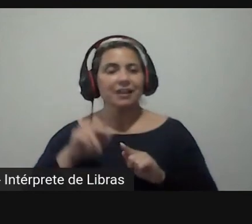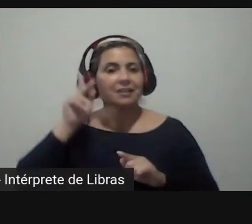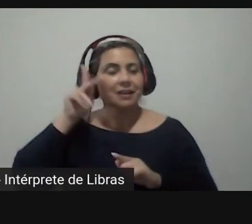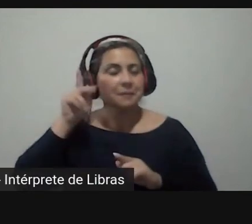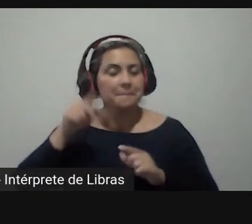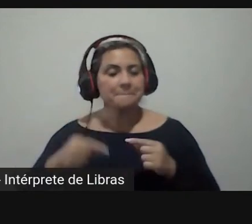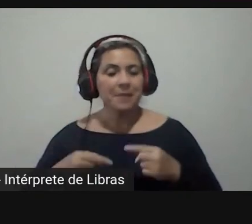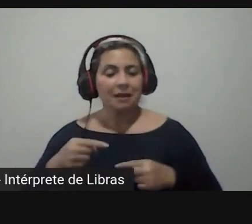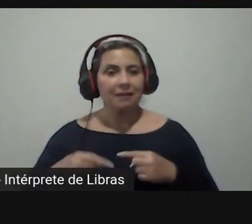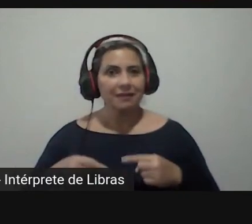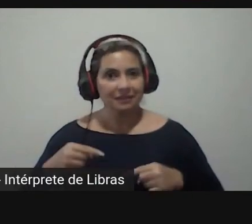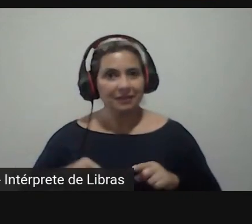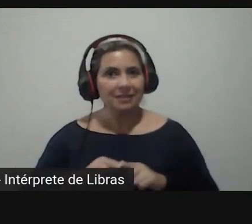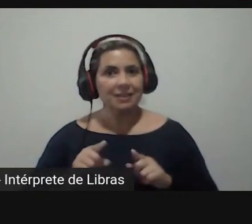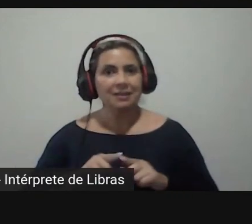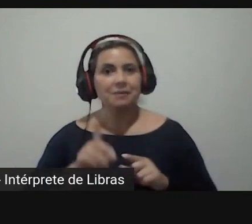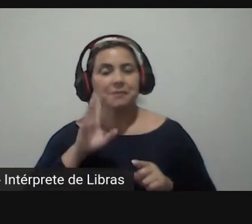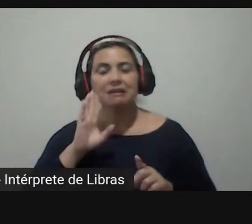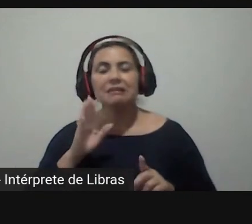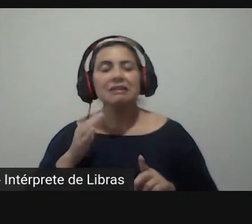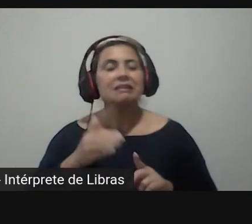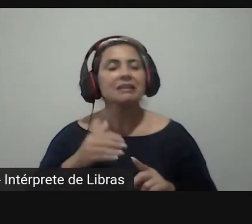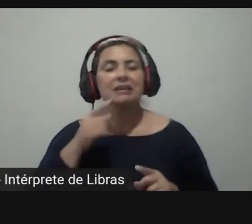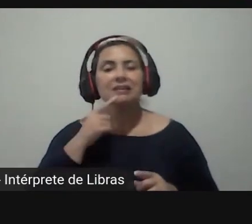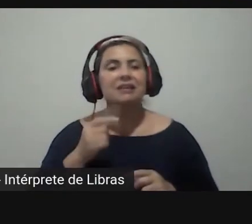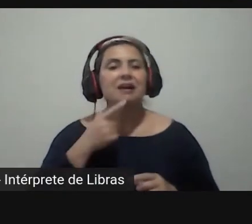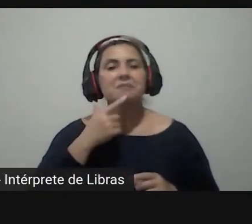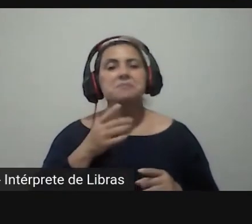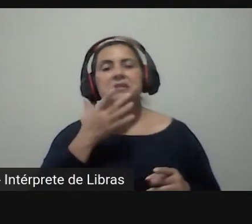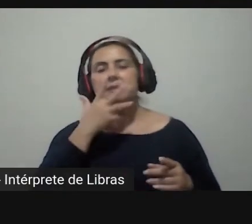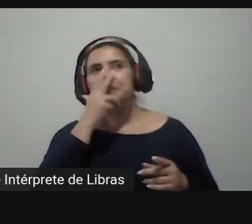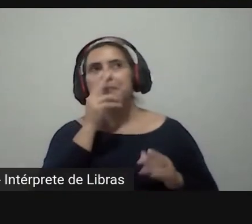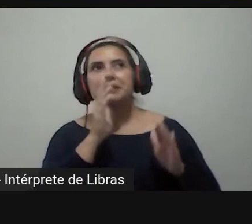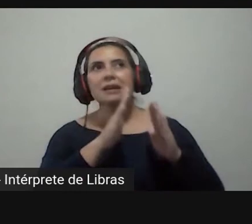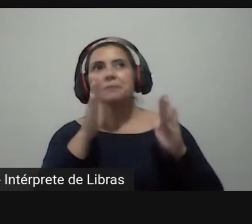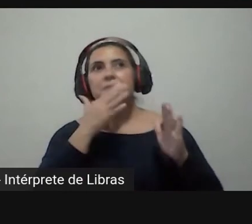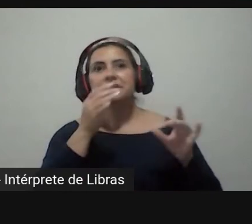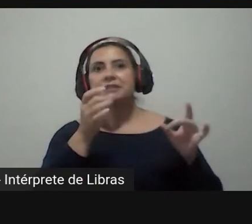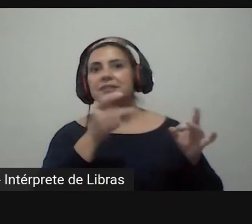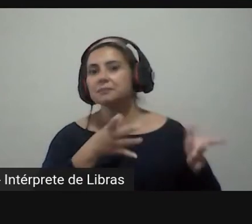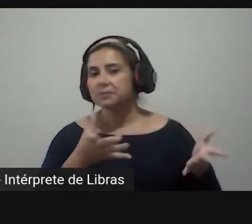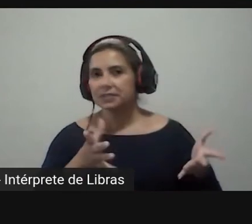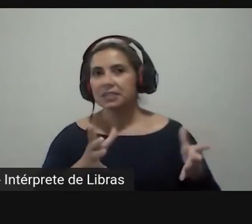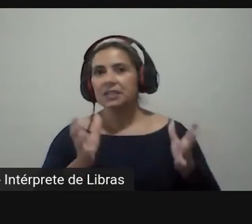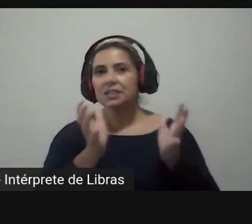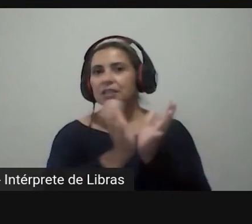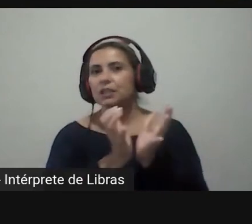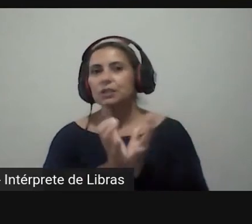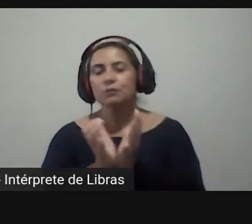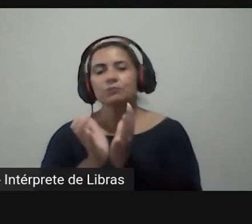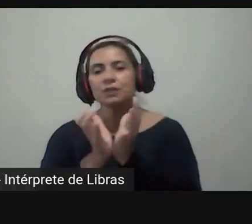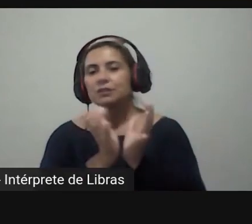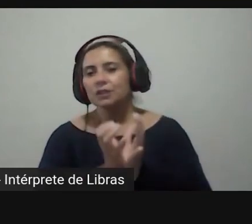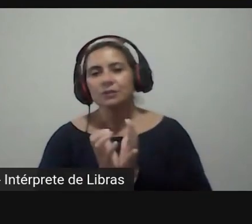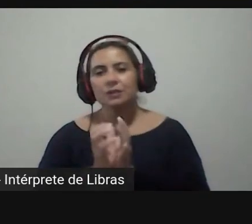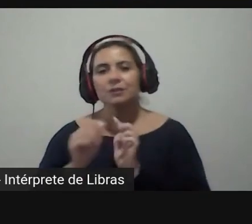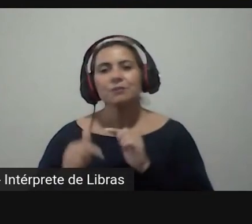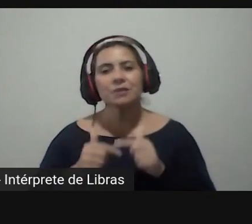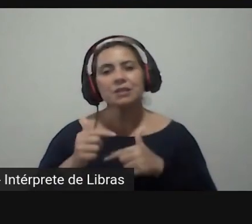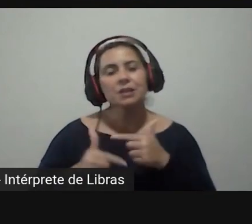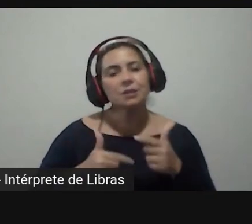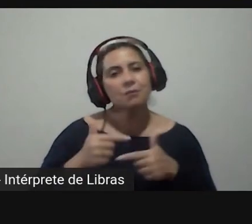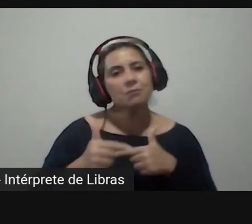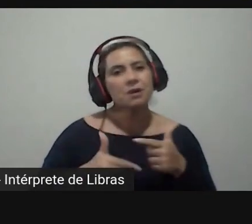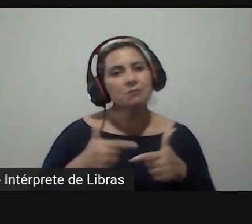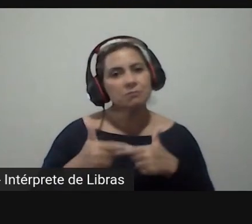atividade de fim da biblioteca tem sido abandonada então lá na Finlândia por exemplo que é uma equipe muito pequena desses experts que atuam